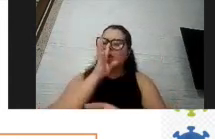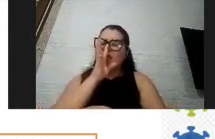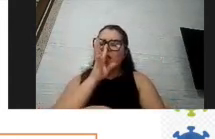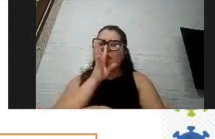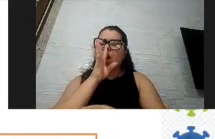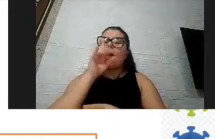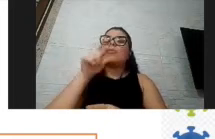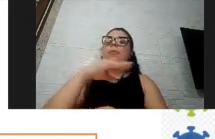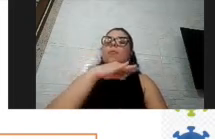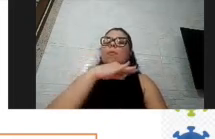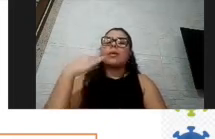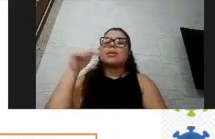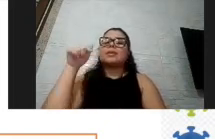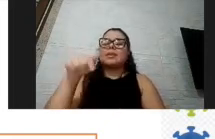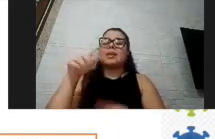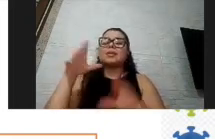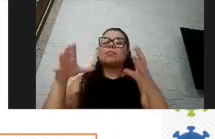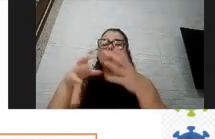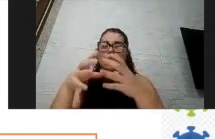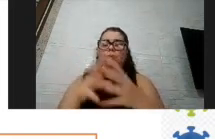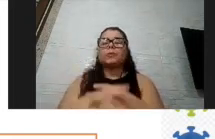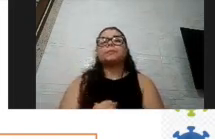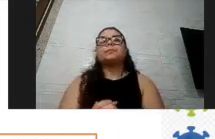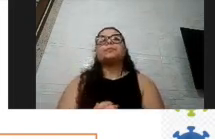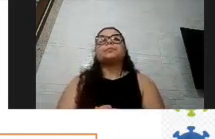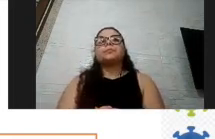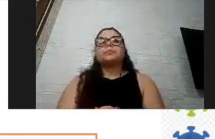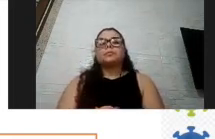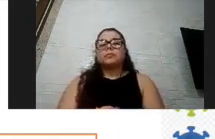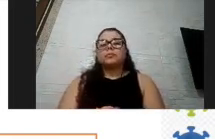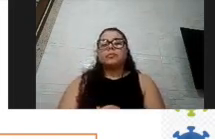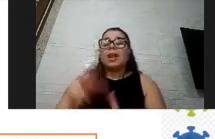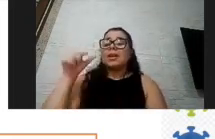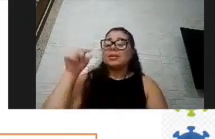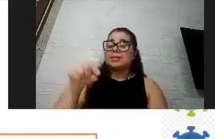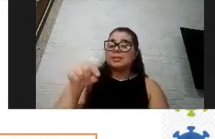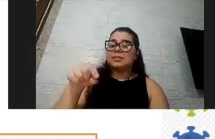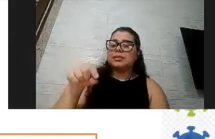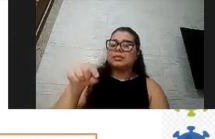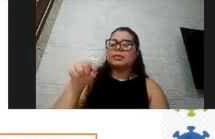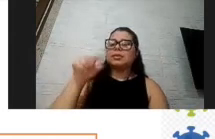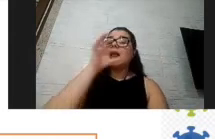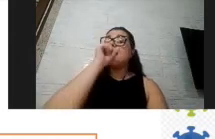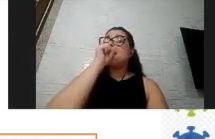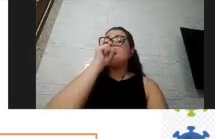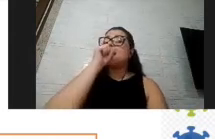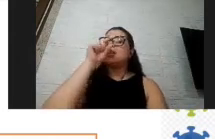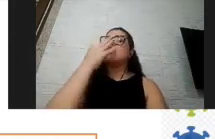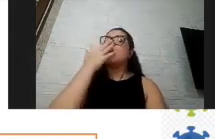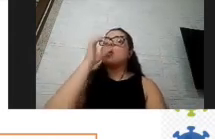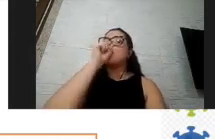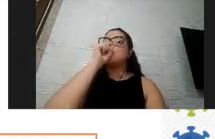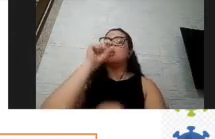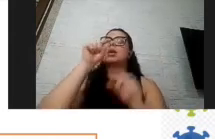população né o que que a gente viu aqui aqui em laranja são indivíduos com síndrome de Down